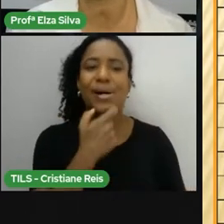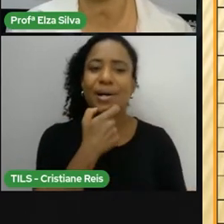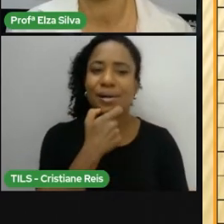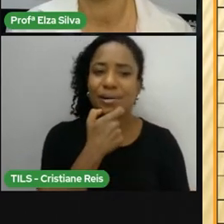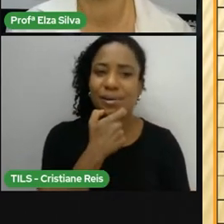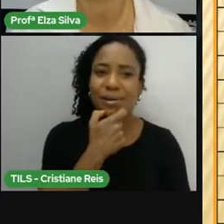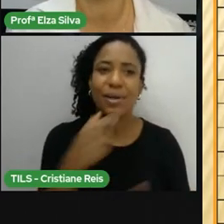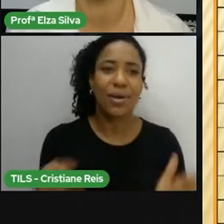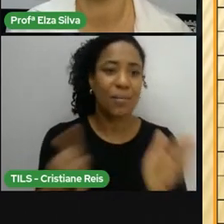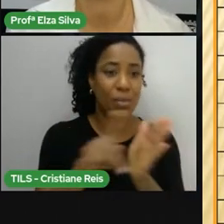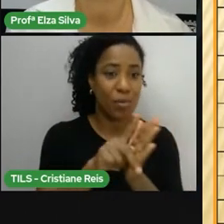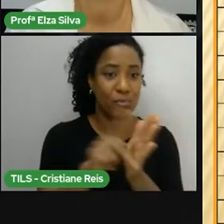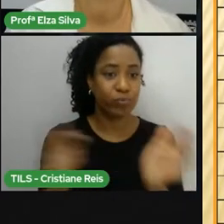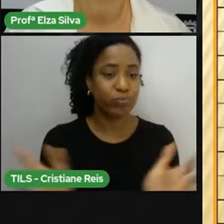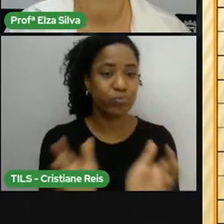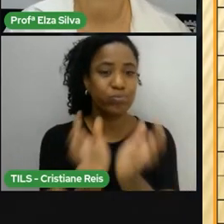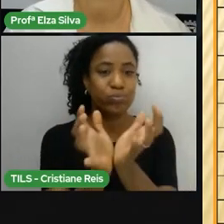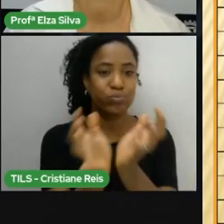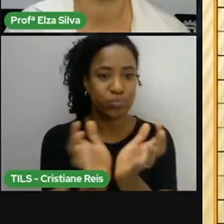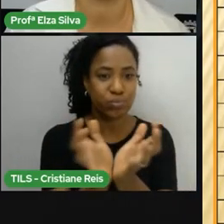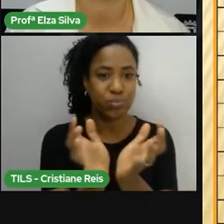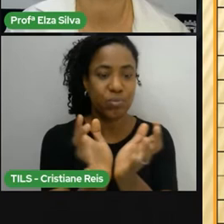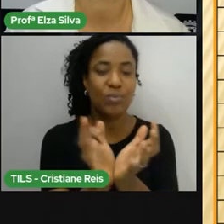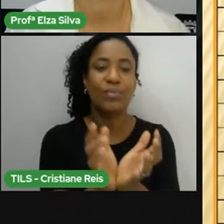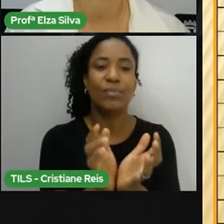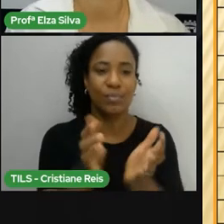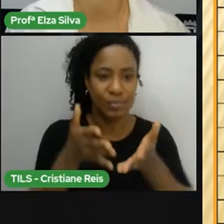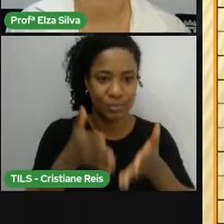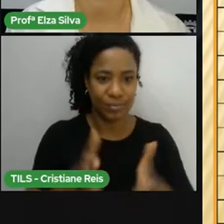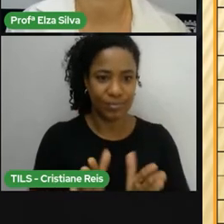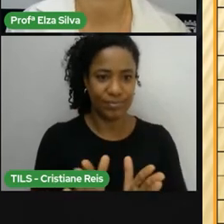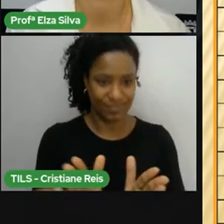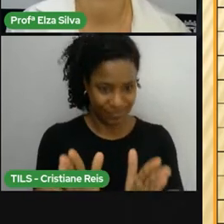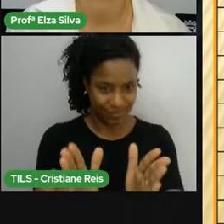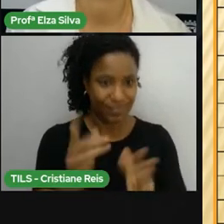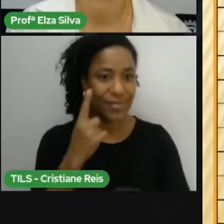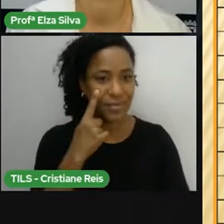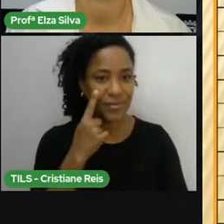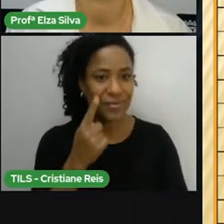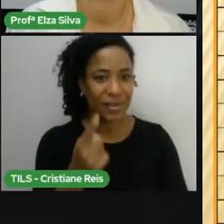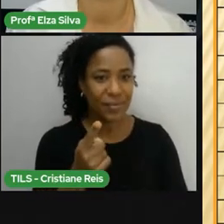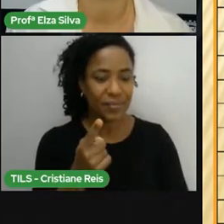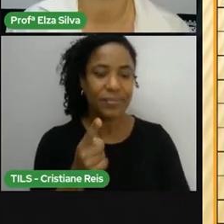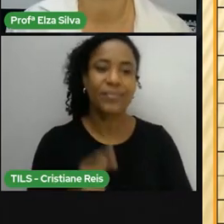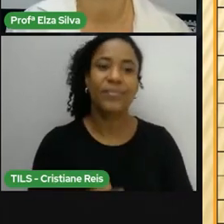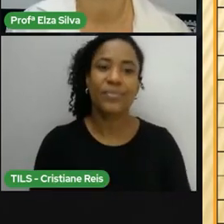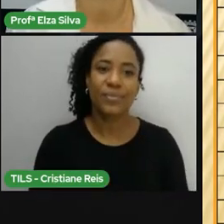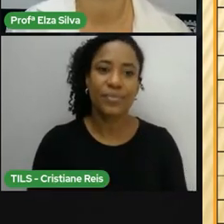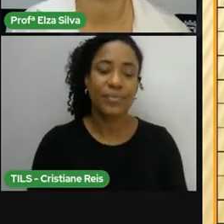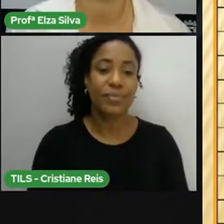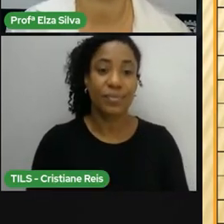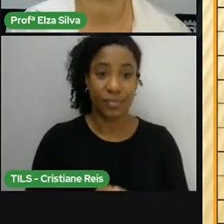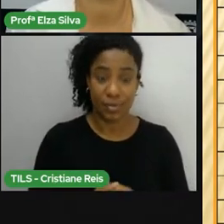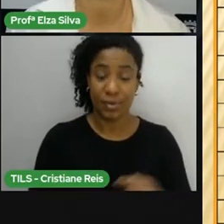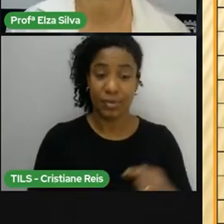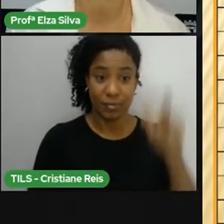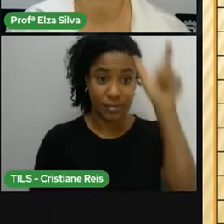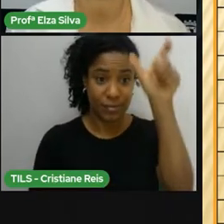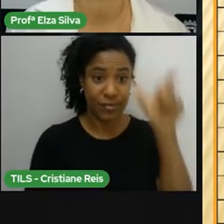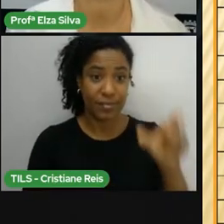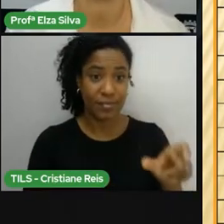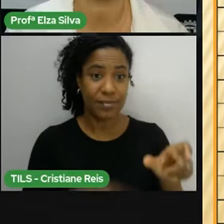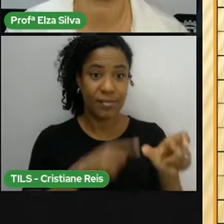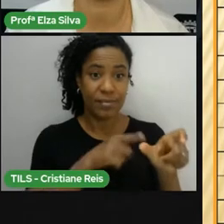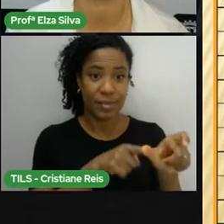do povo que nasce nestes lugares Então na primeira coluna nós temos